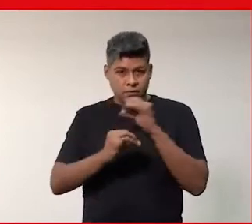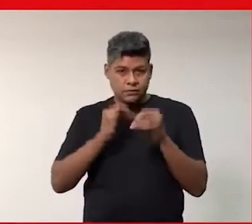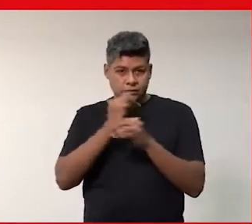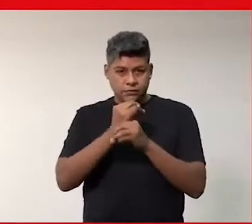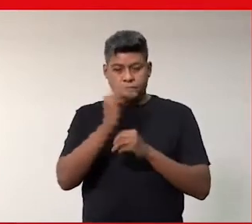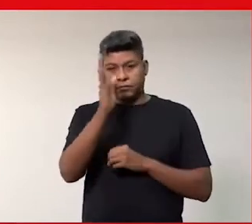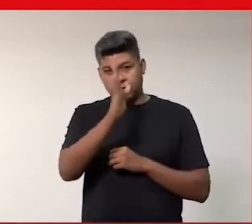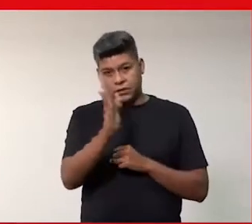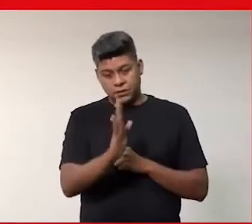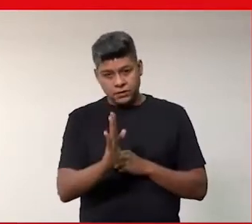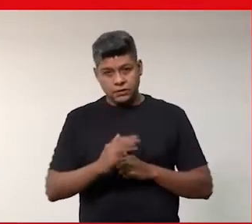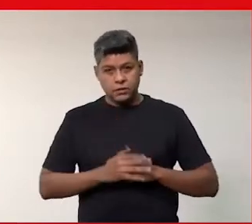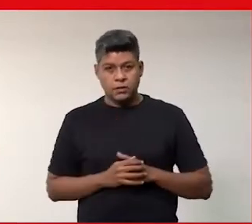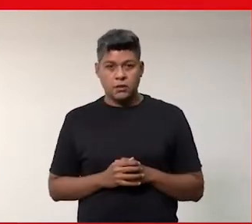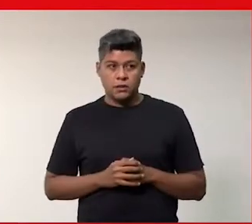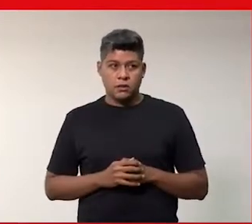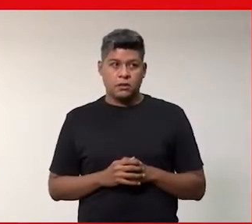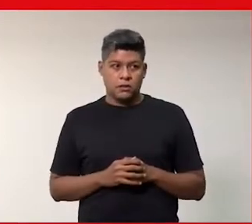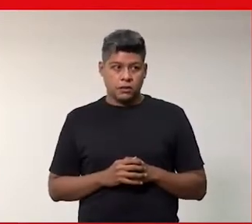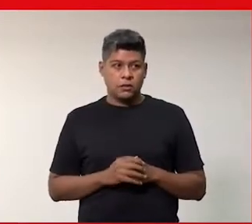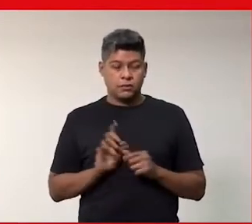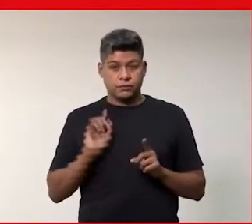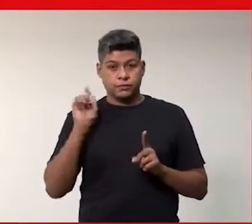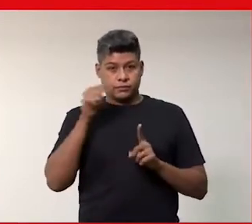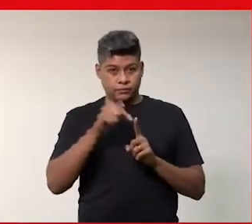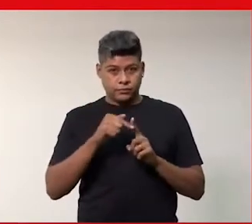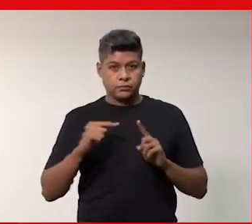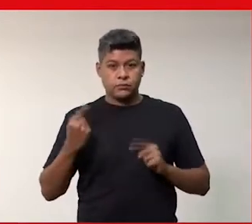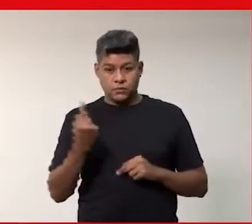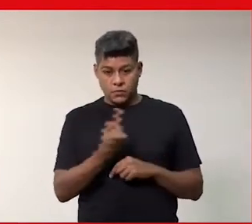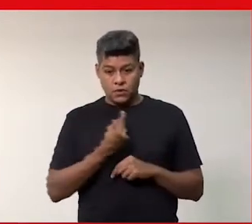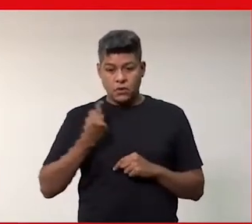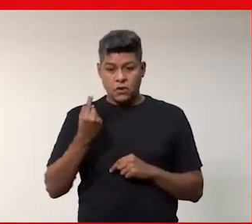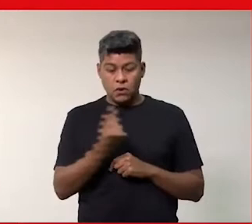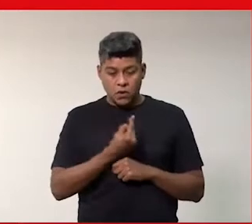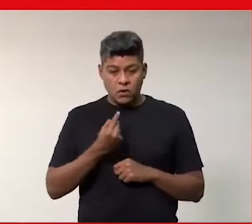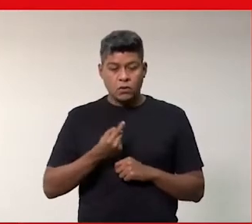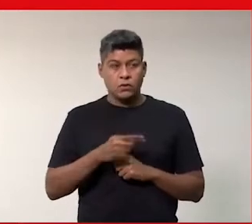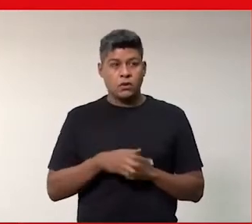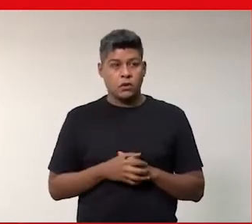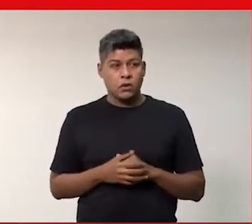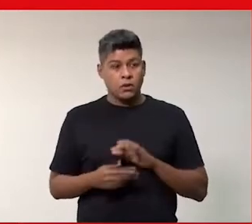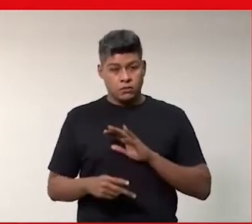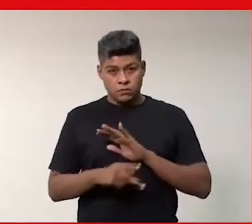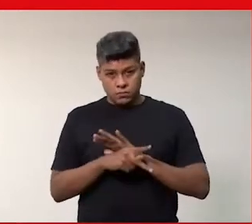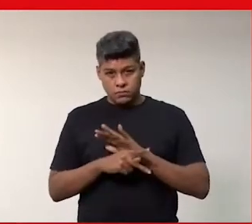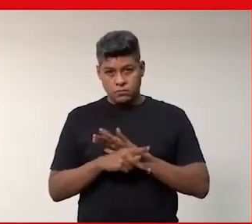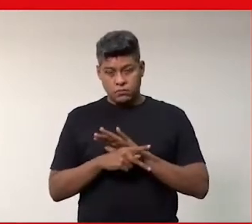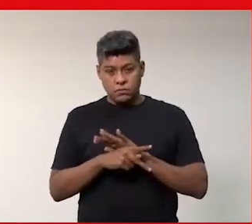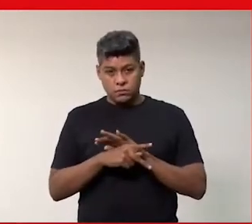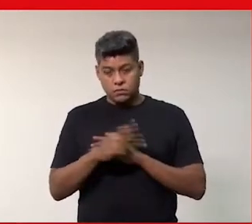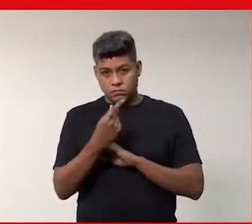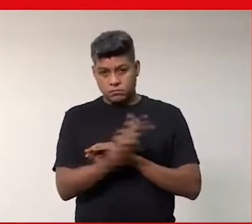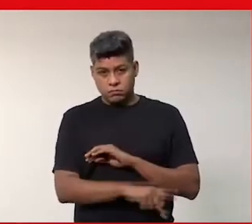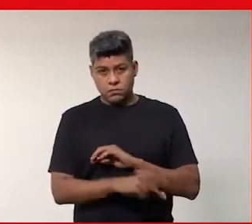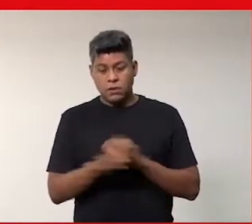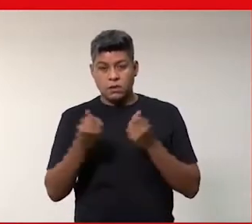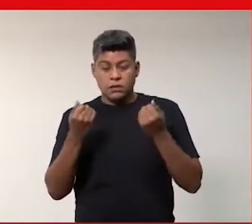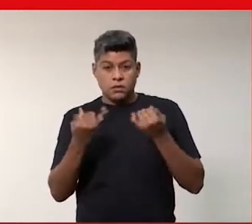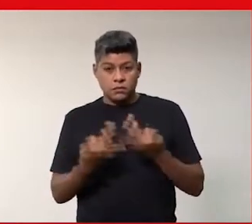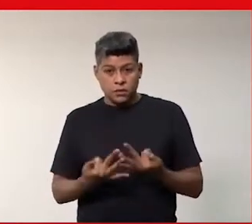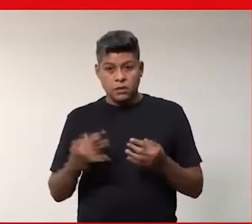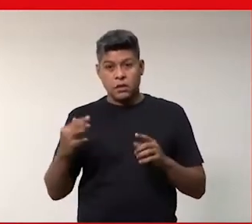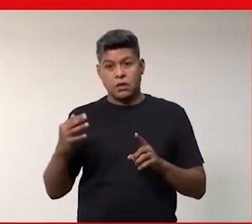o nosso objetivo desse workshop é tratar sobre a